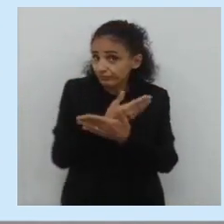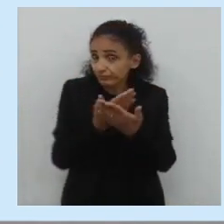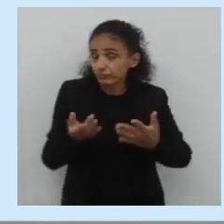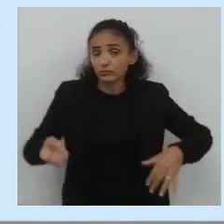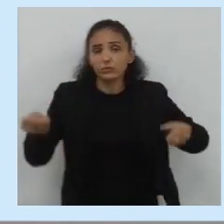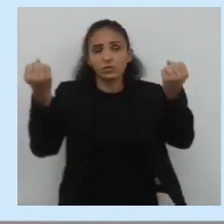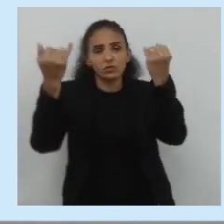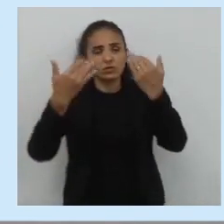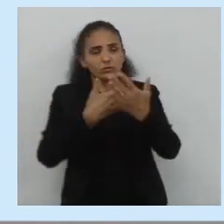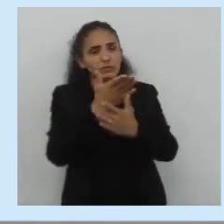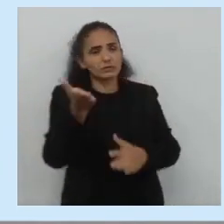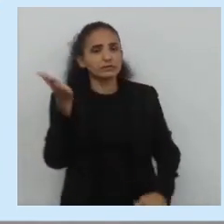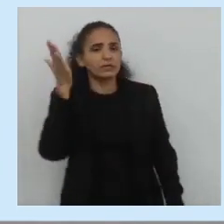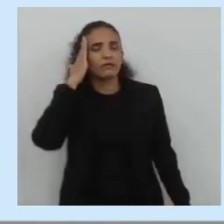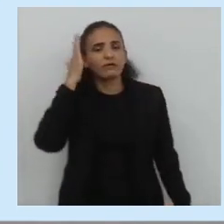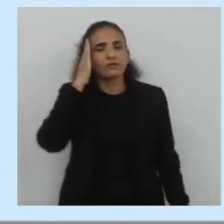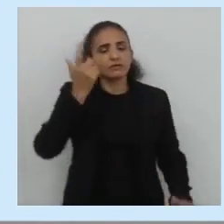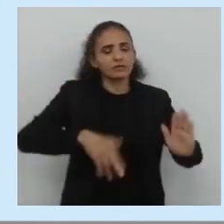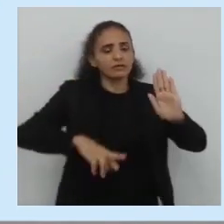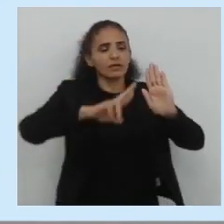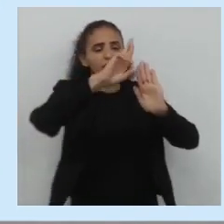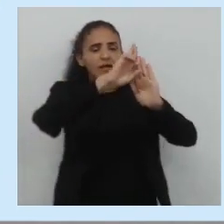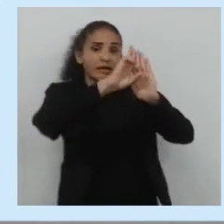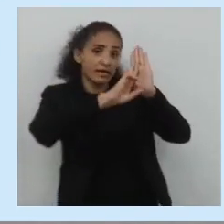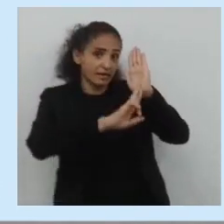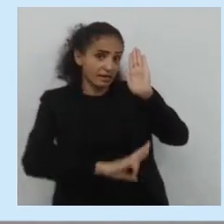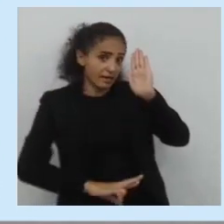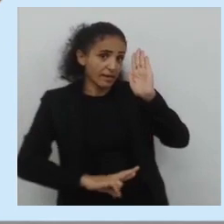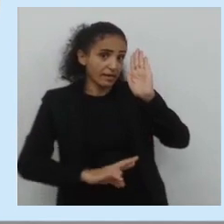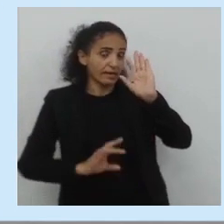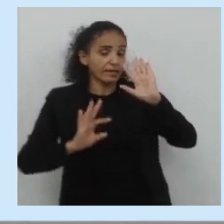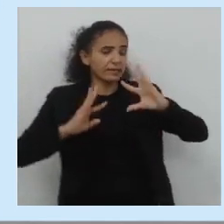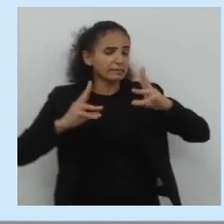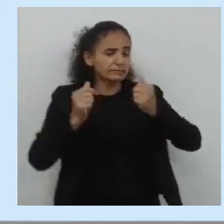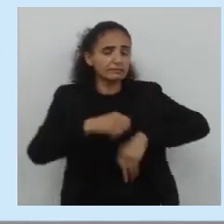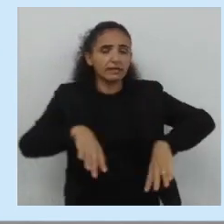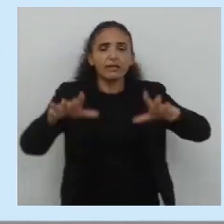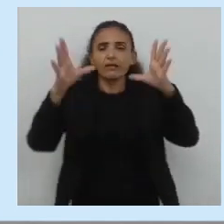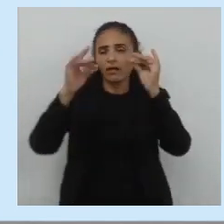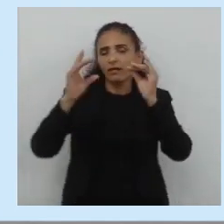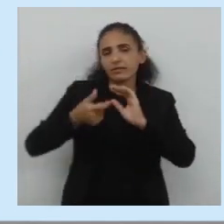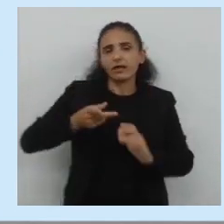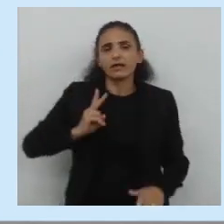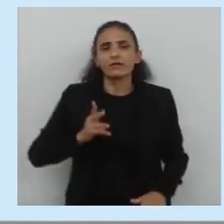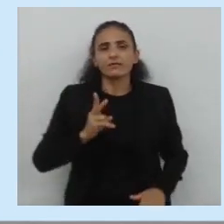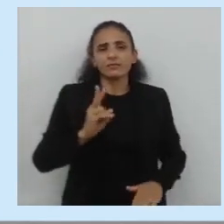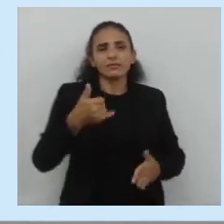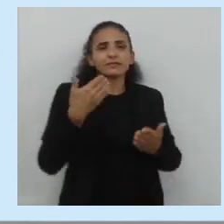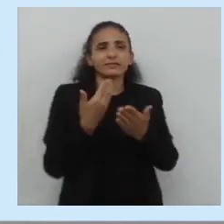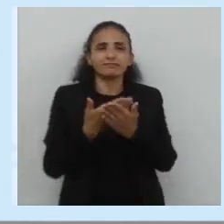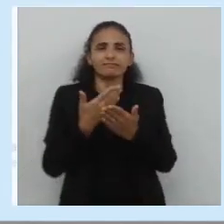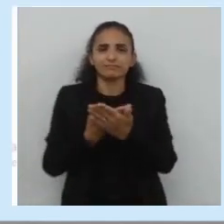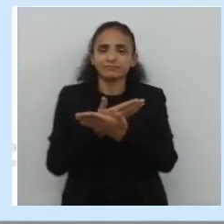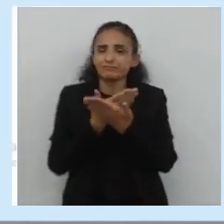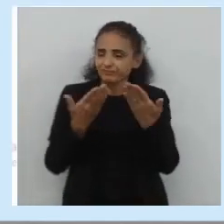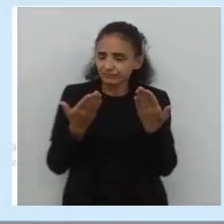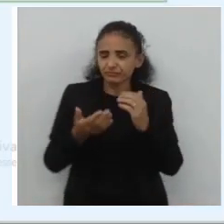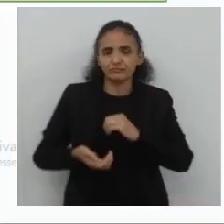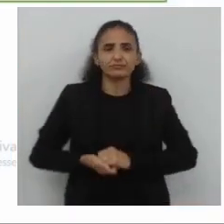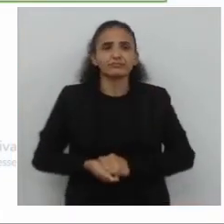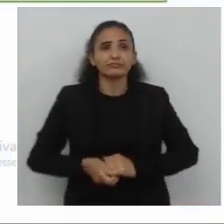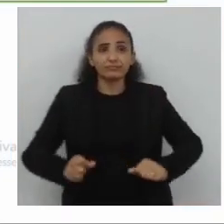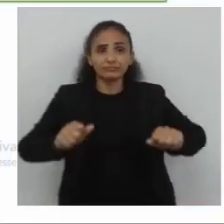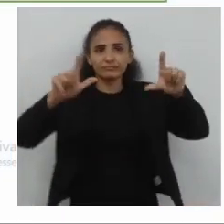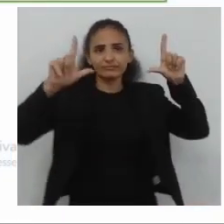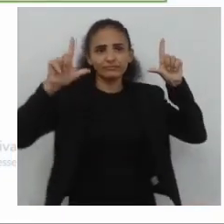etc. Então, é o conhecimento das normas e do gênero. Vamos adiante aqui. Olhem só